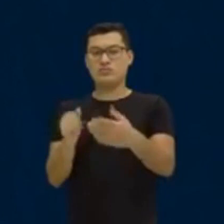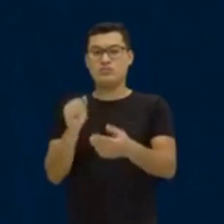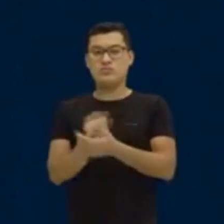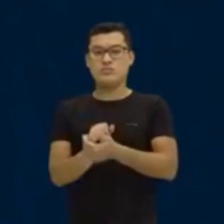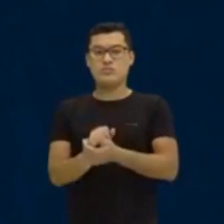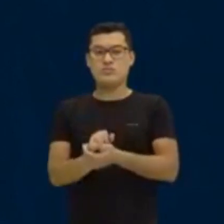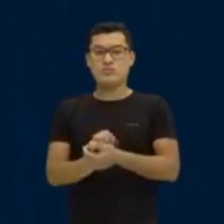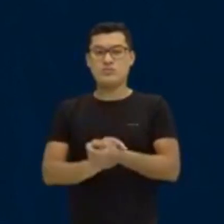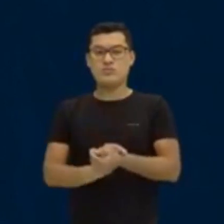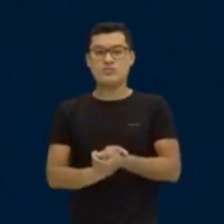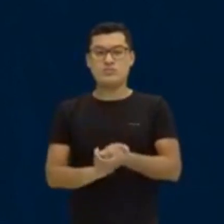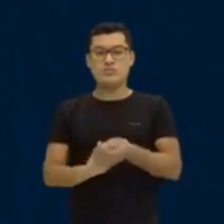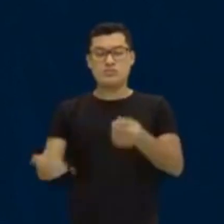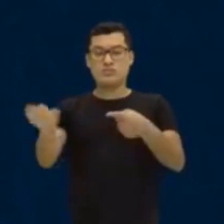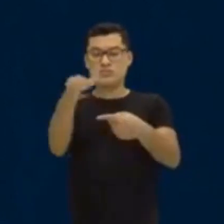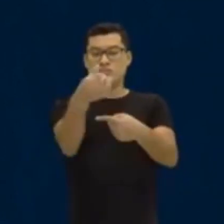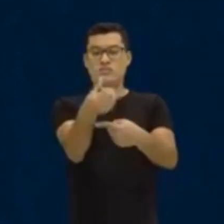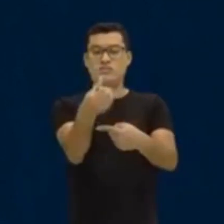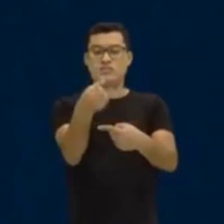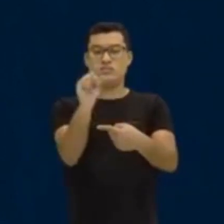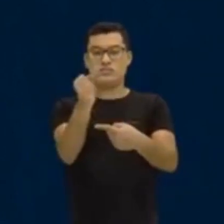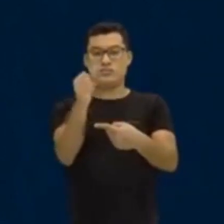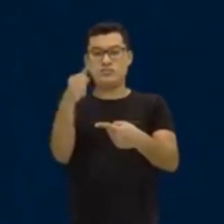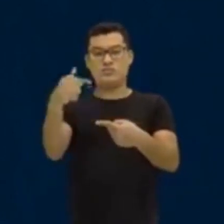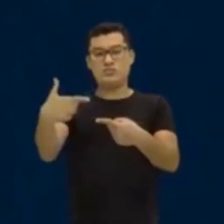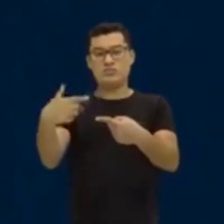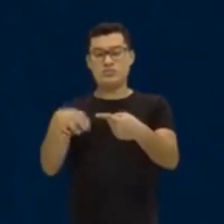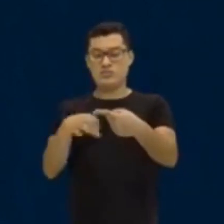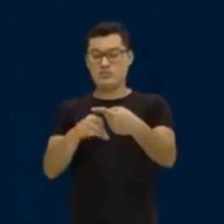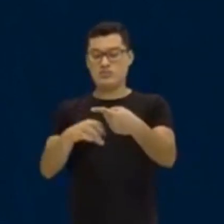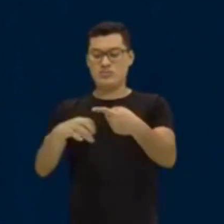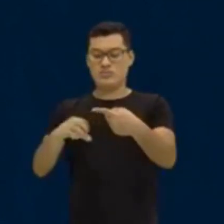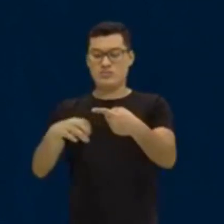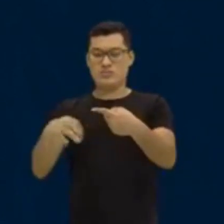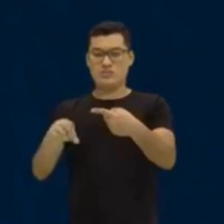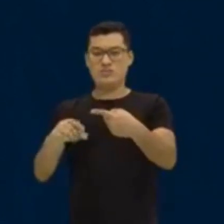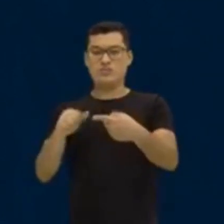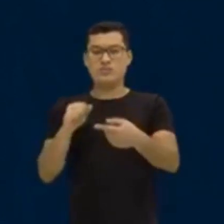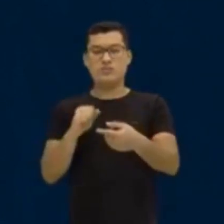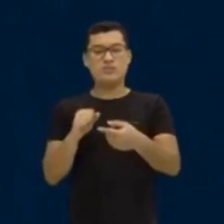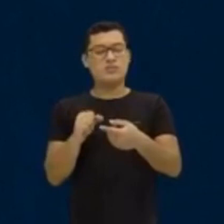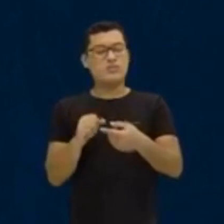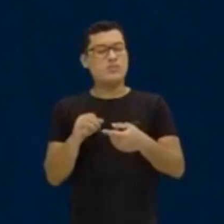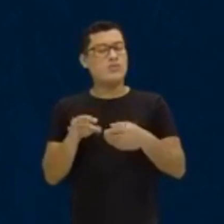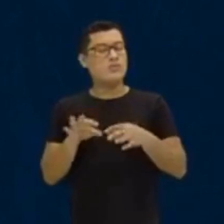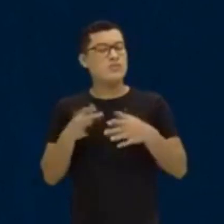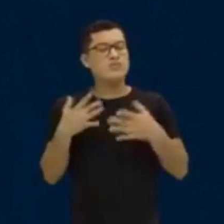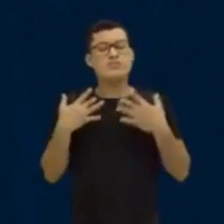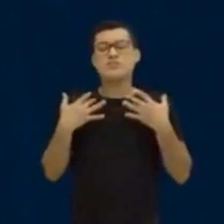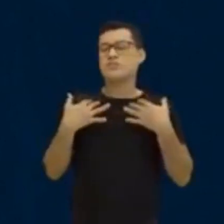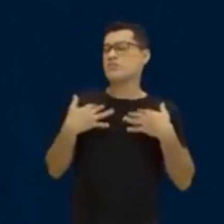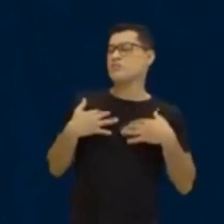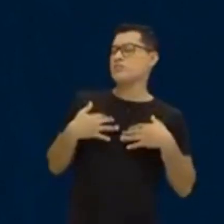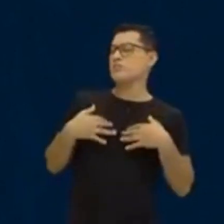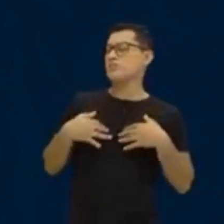9, 9. Muito, muito fácil, muito tranquilo mesmo. Não tem nem que ter dúvida. Então,